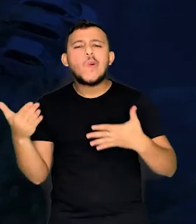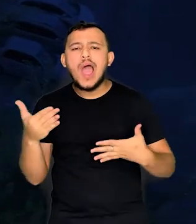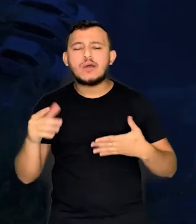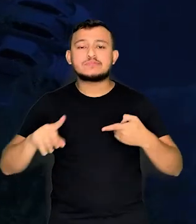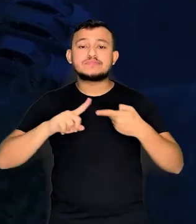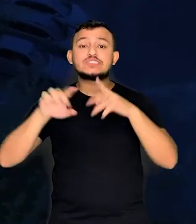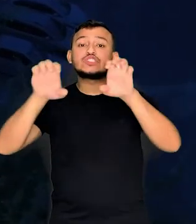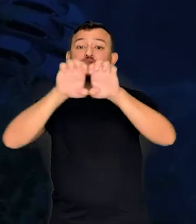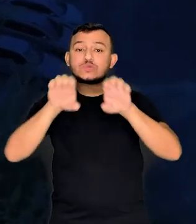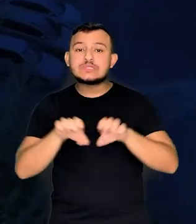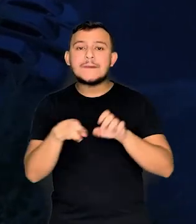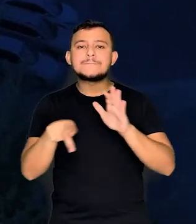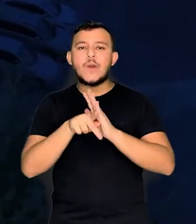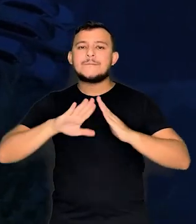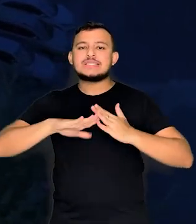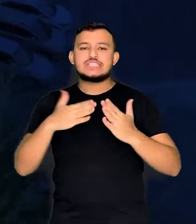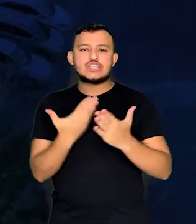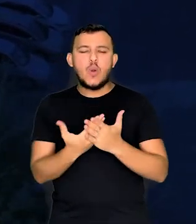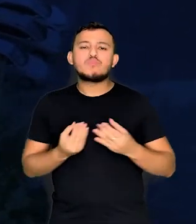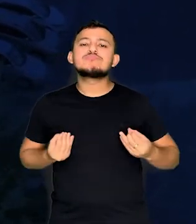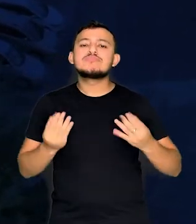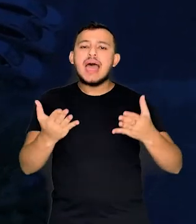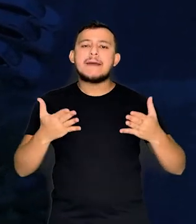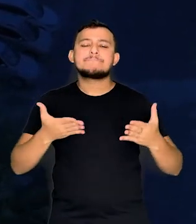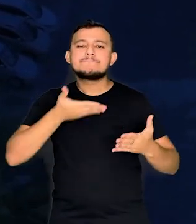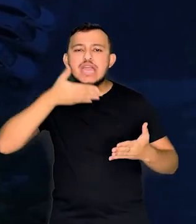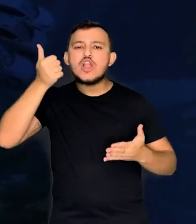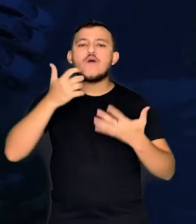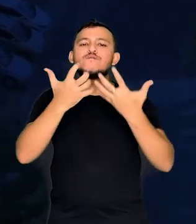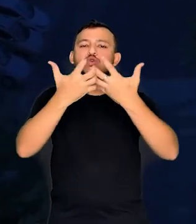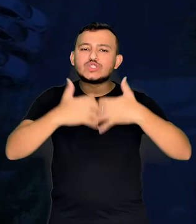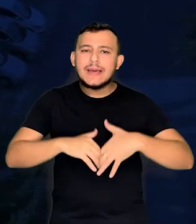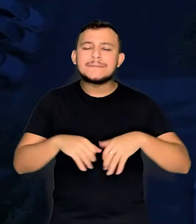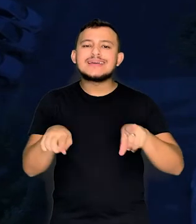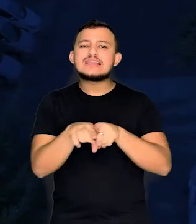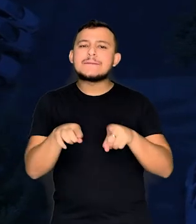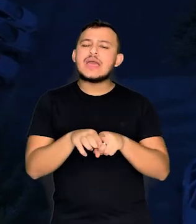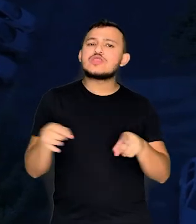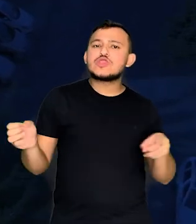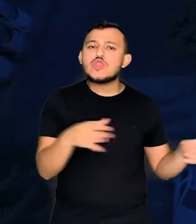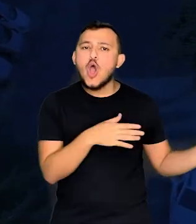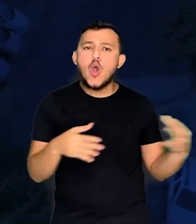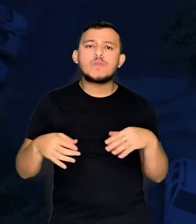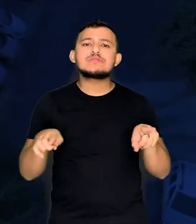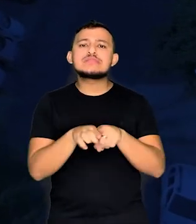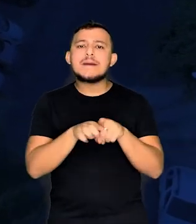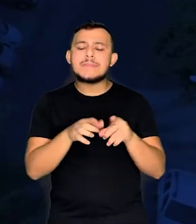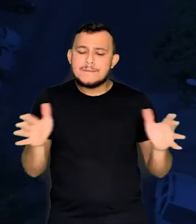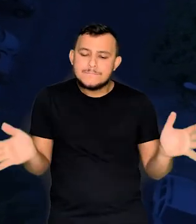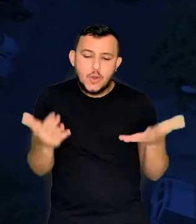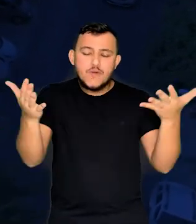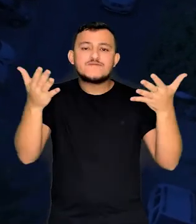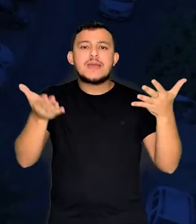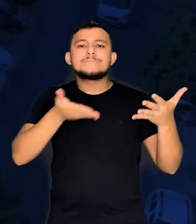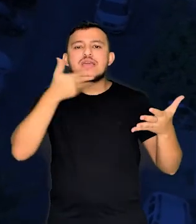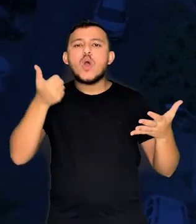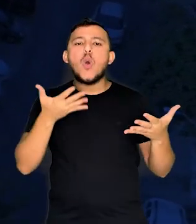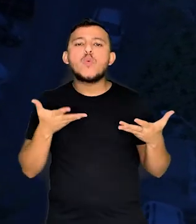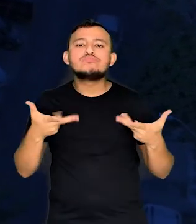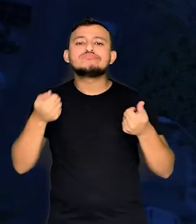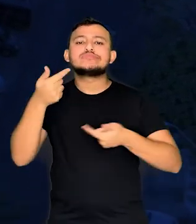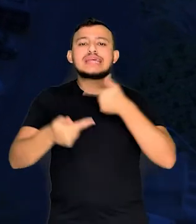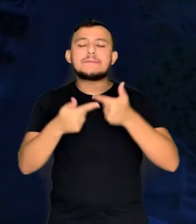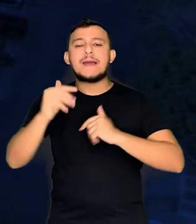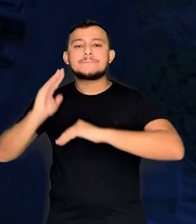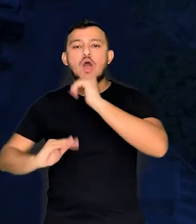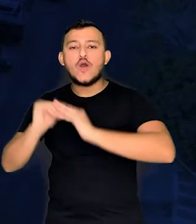elas, estruturação da escola para garantir melhor funcionamento, modernização e promover as melhores condições de